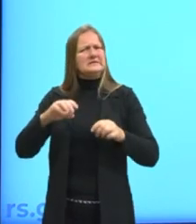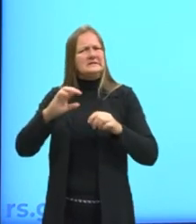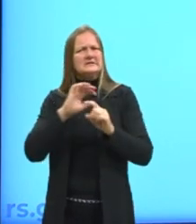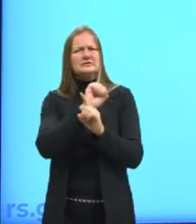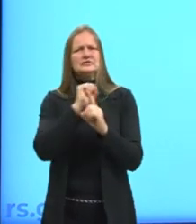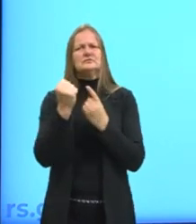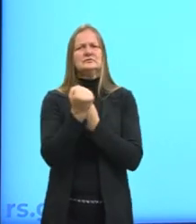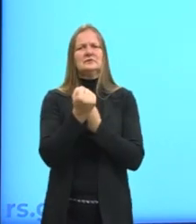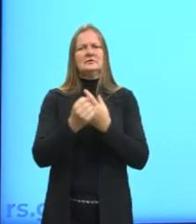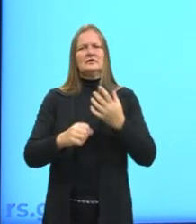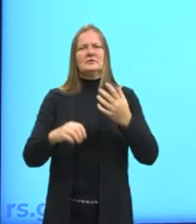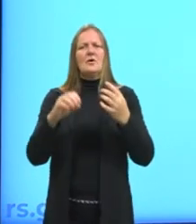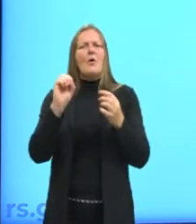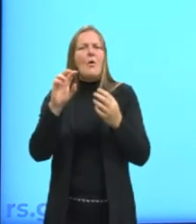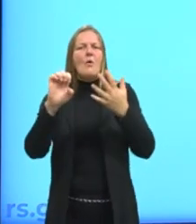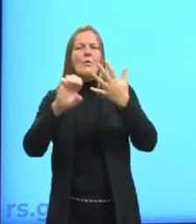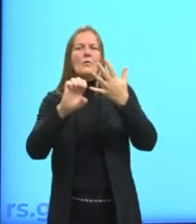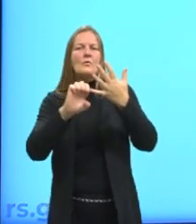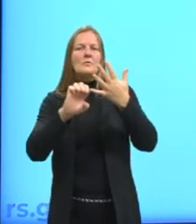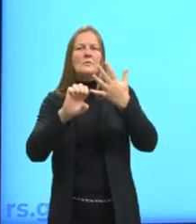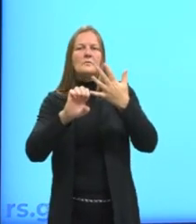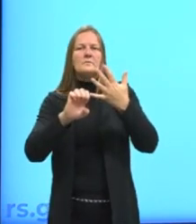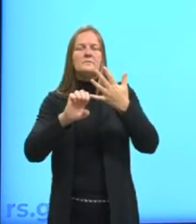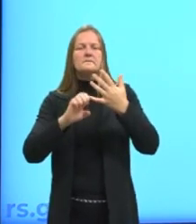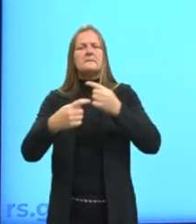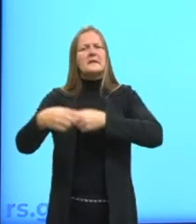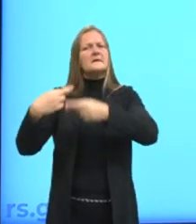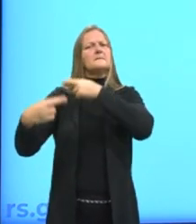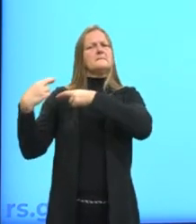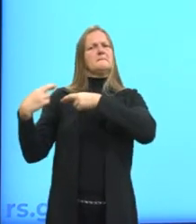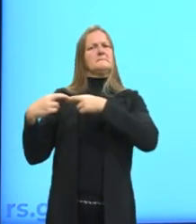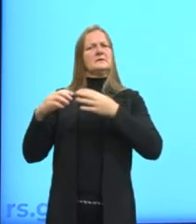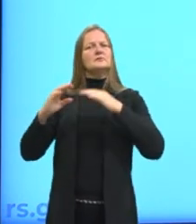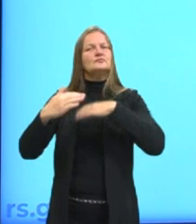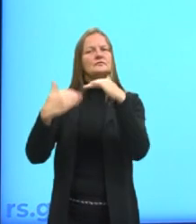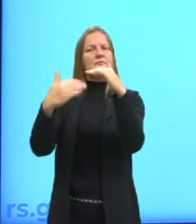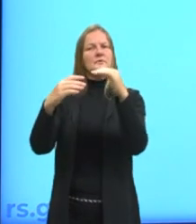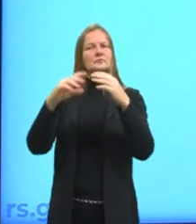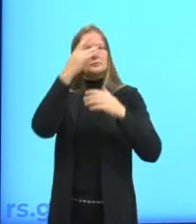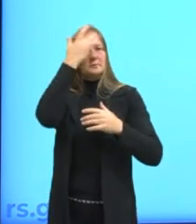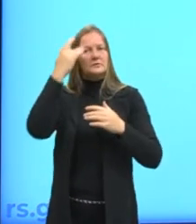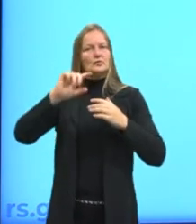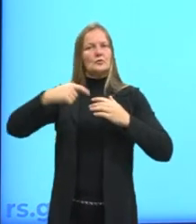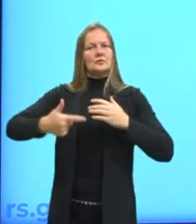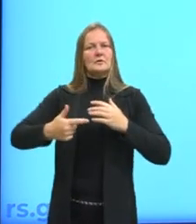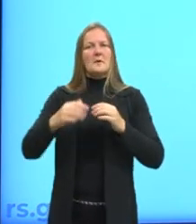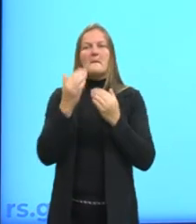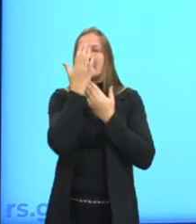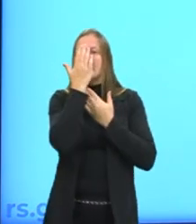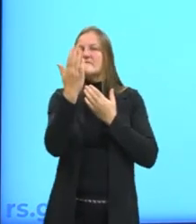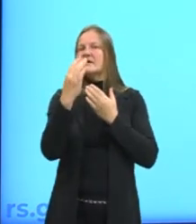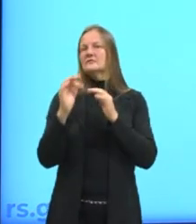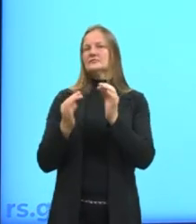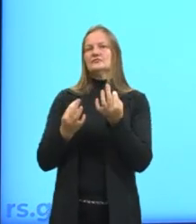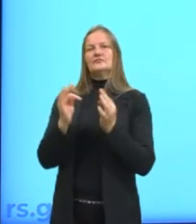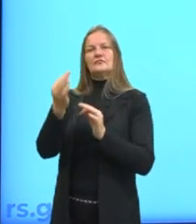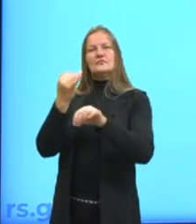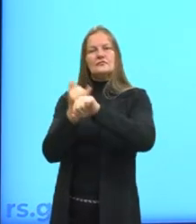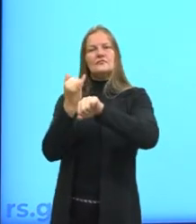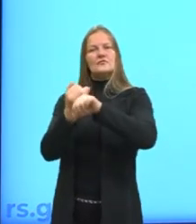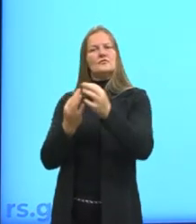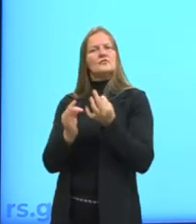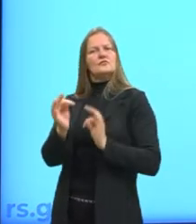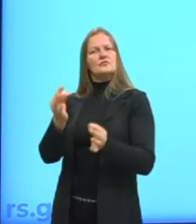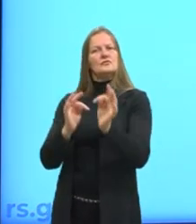social. Ou letra E, o retrocesso do desenvolvimento do homem em face da criação de ferramentas,